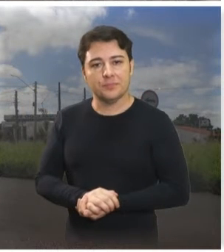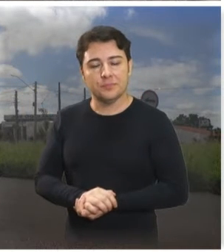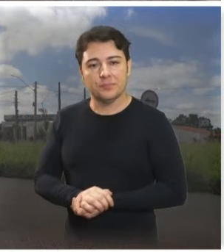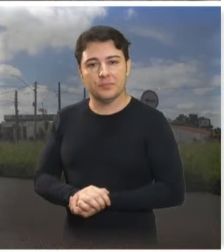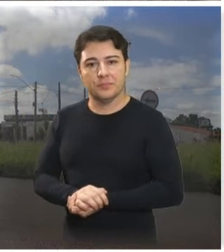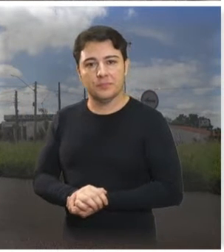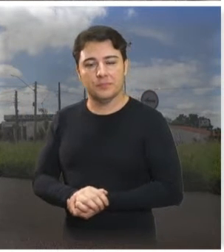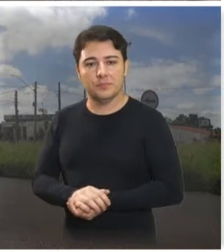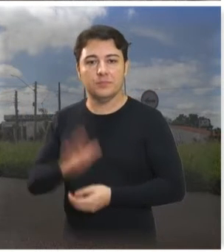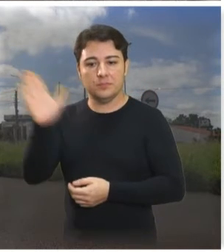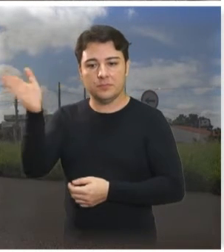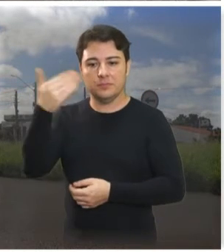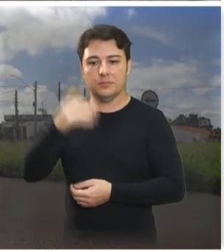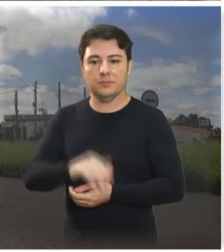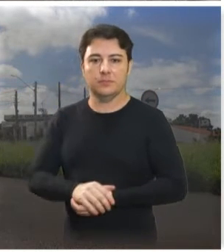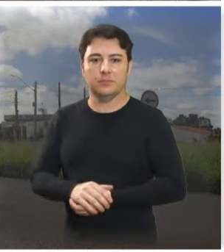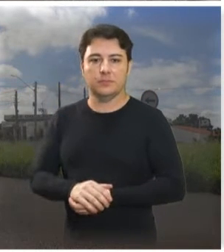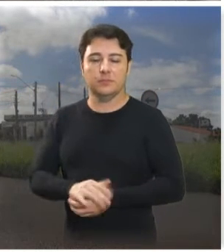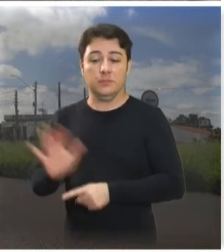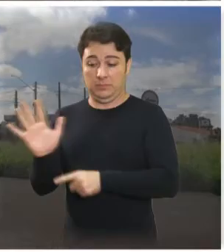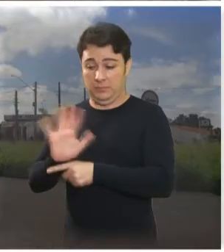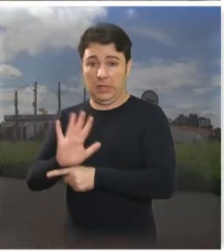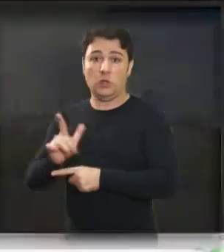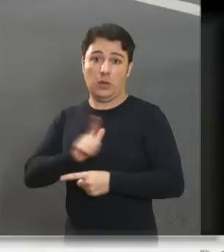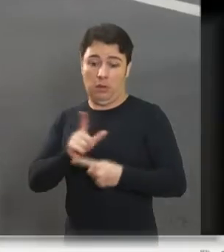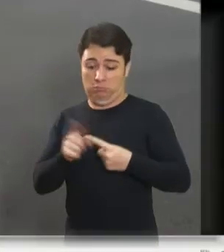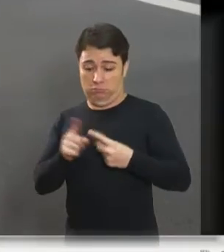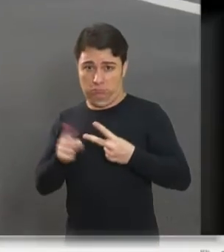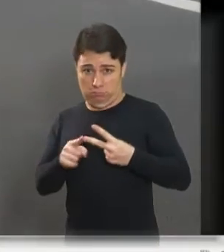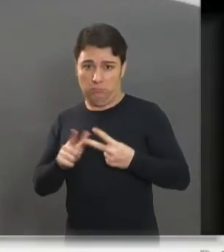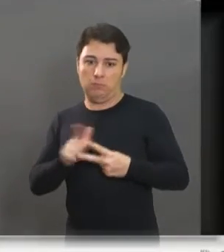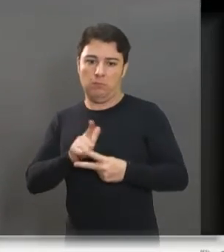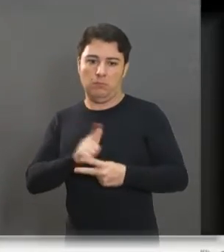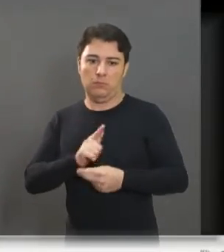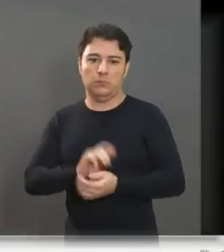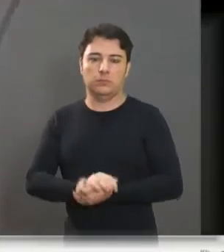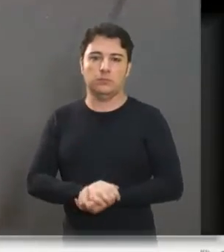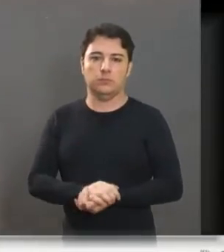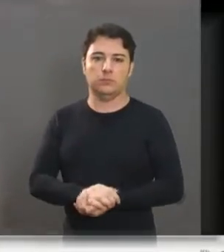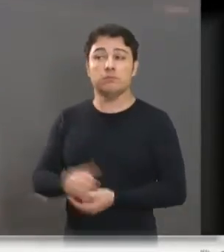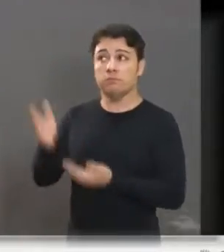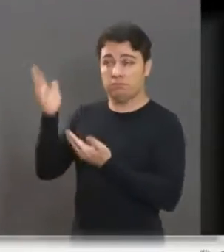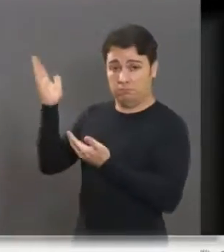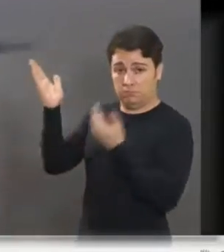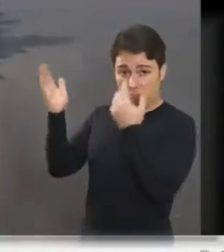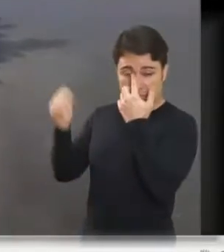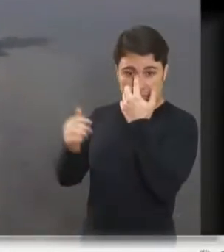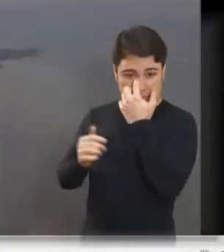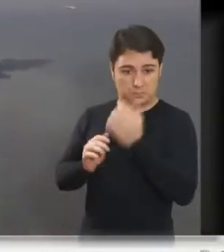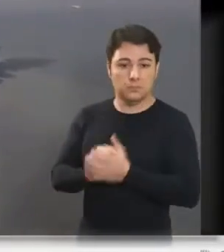Eu queria passar um vídeo, tem dois videozinhos curtos aí. Esse aqui são